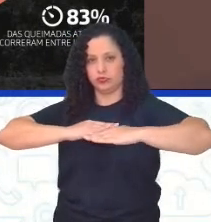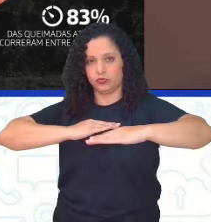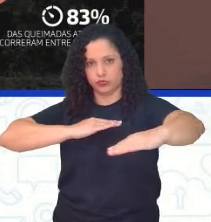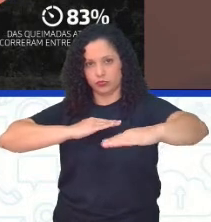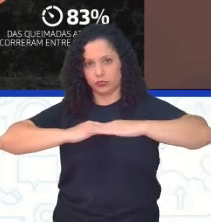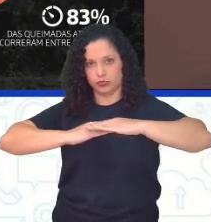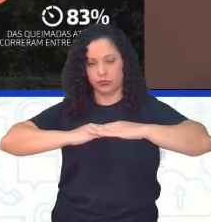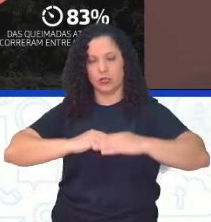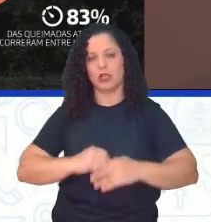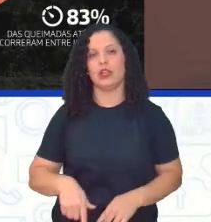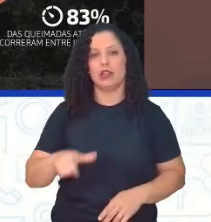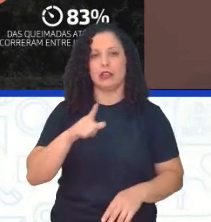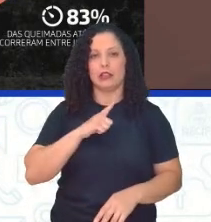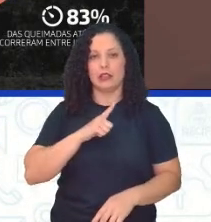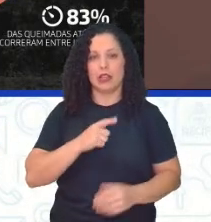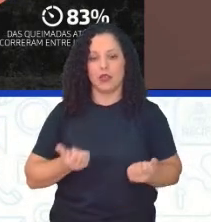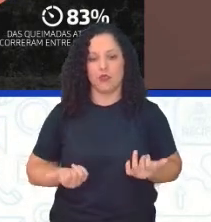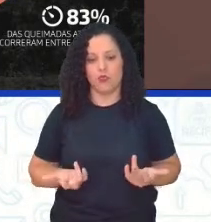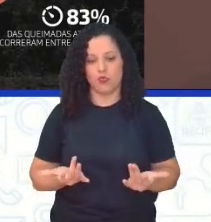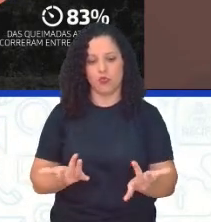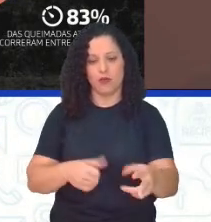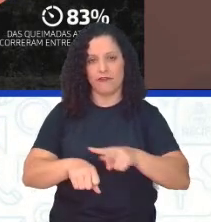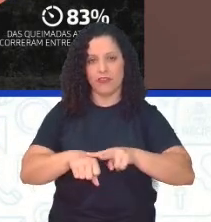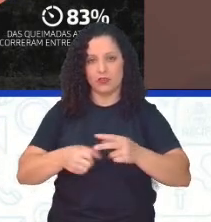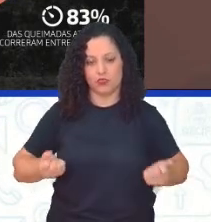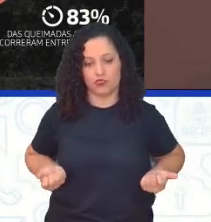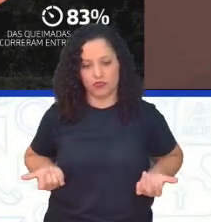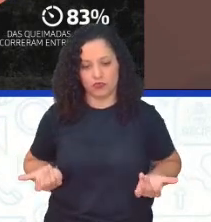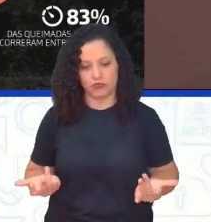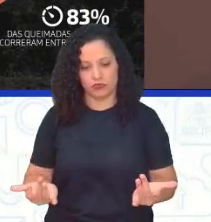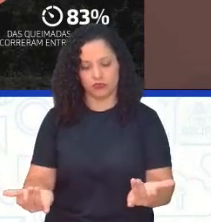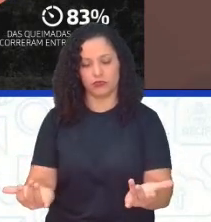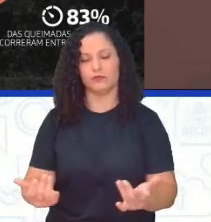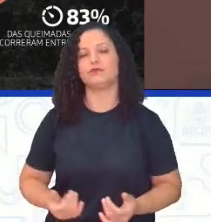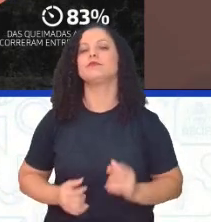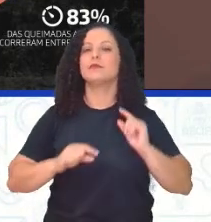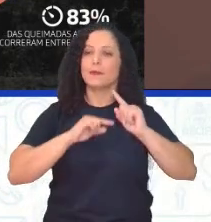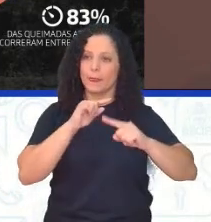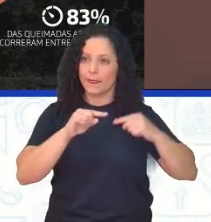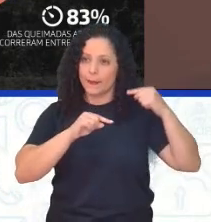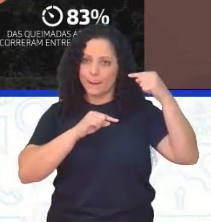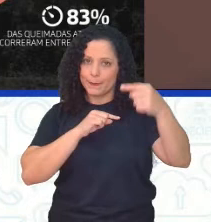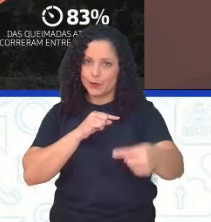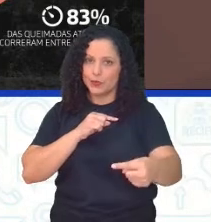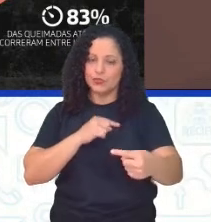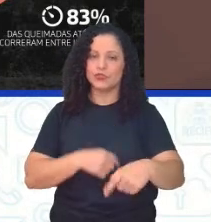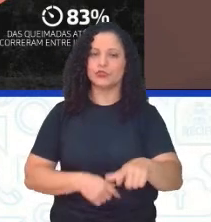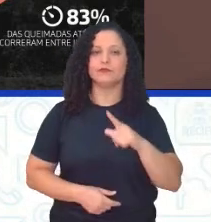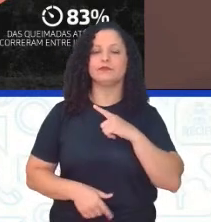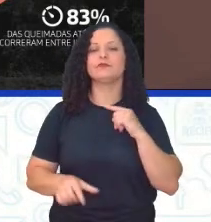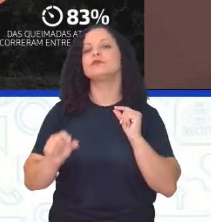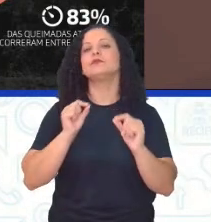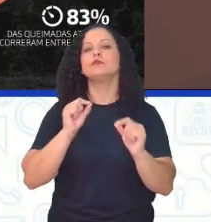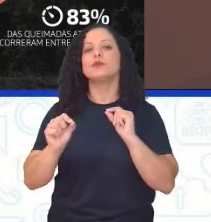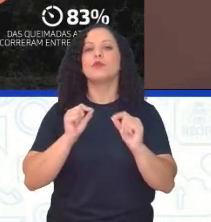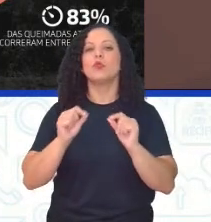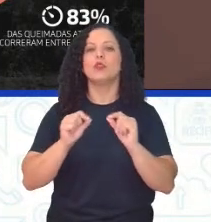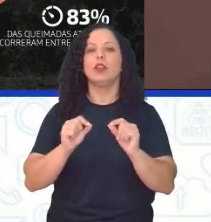arbustiva, Gramíneas e tal. Depois, né, vai ser a formação